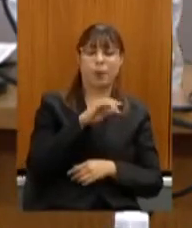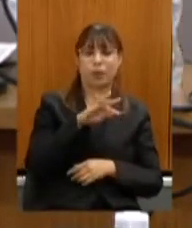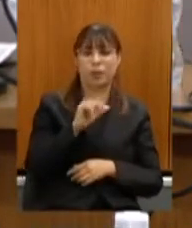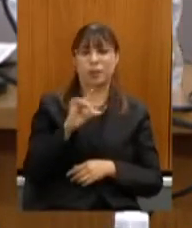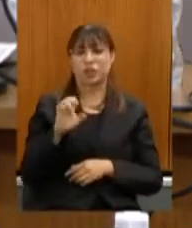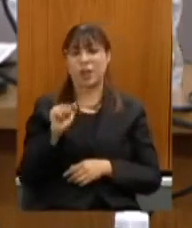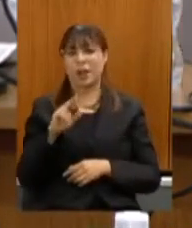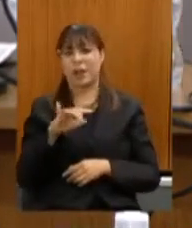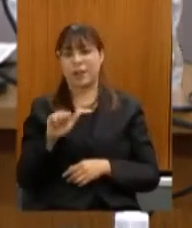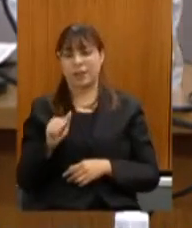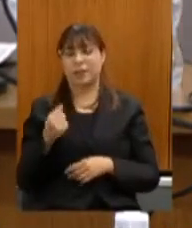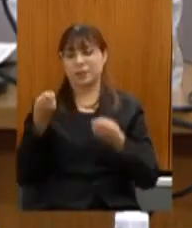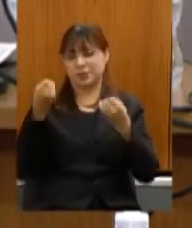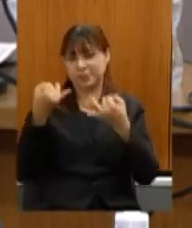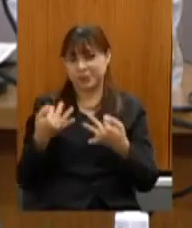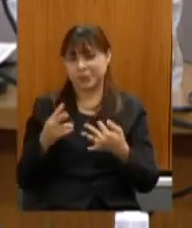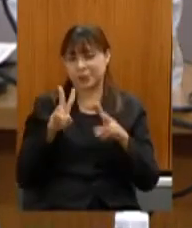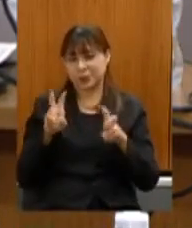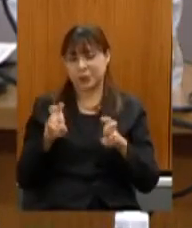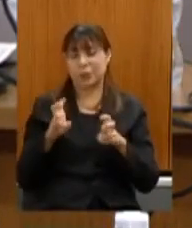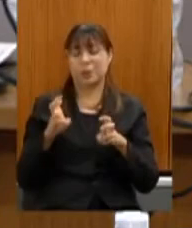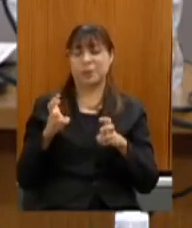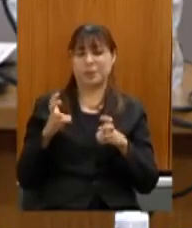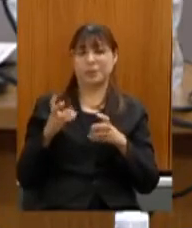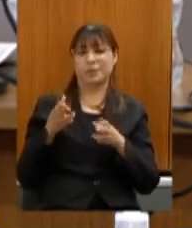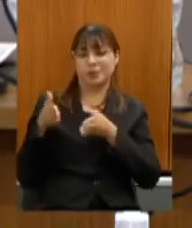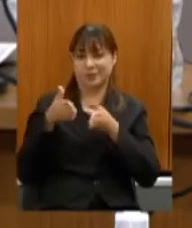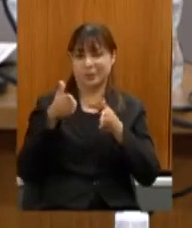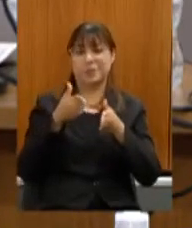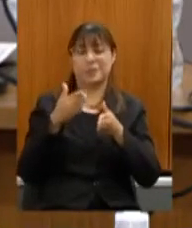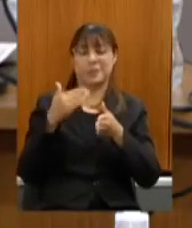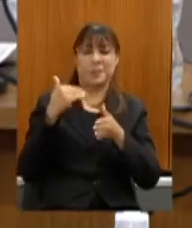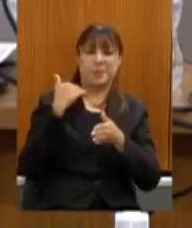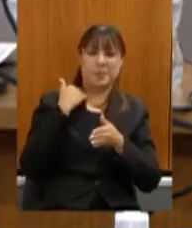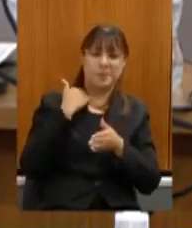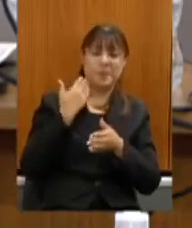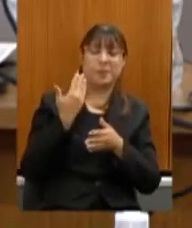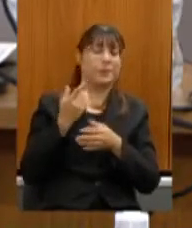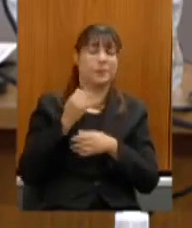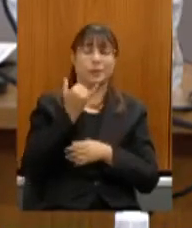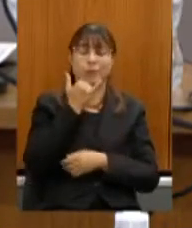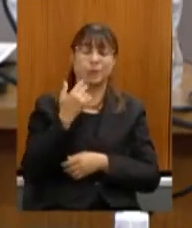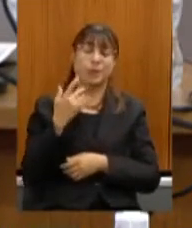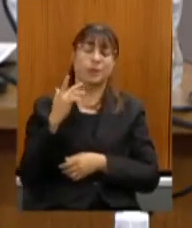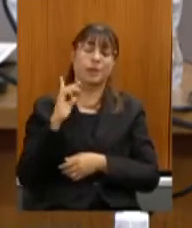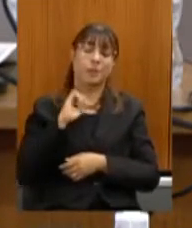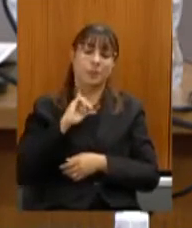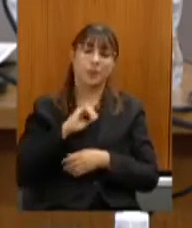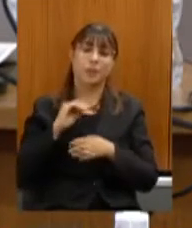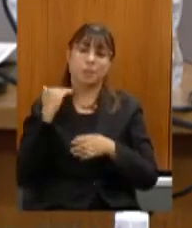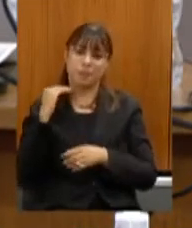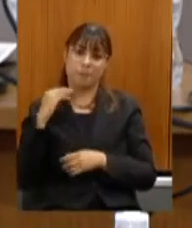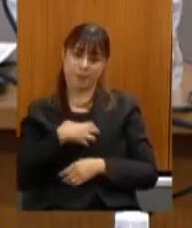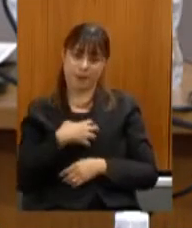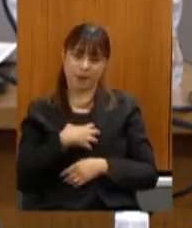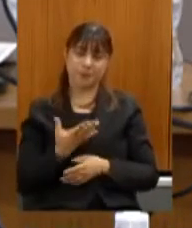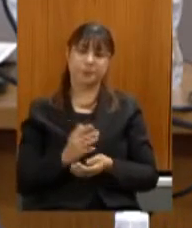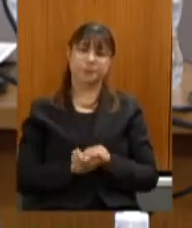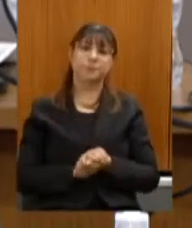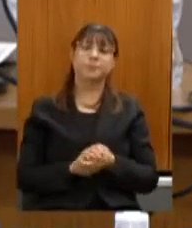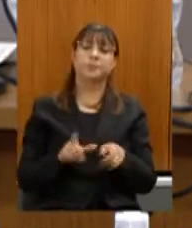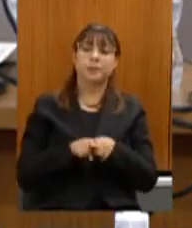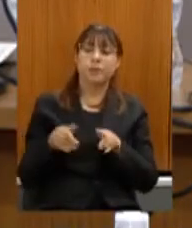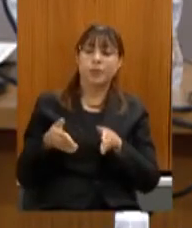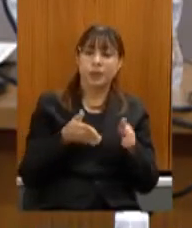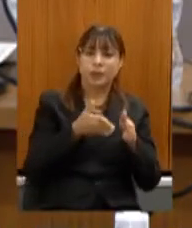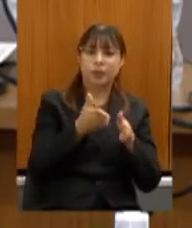aquela Bahia-Minas nós temos já levamos a proposta para o governo para criar a rota dos quilombos a